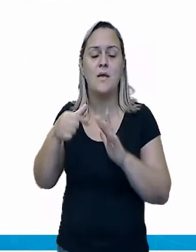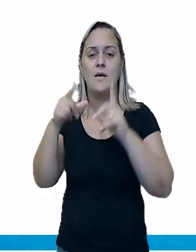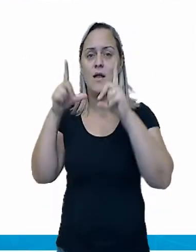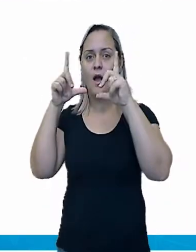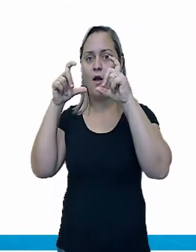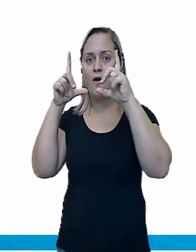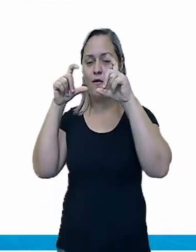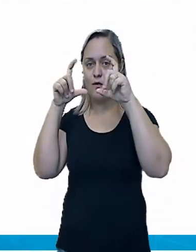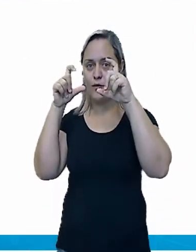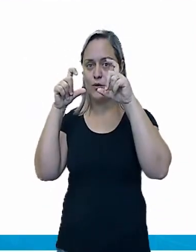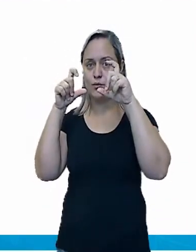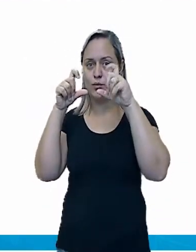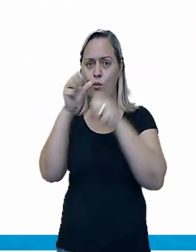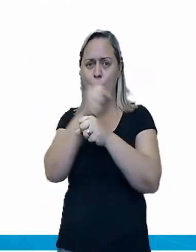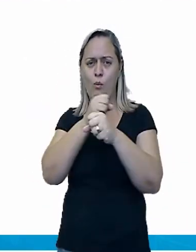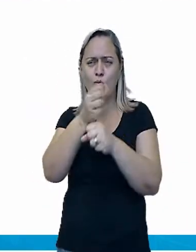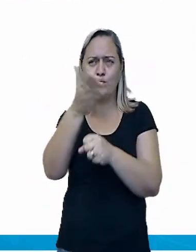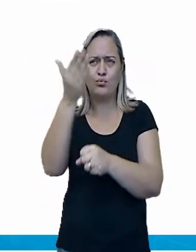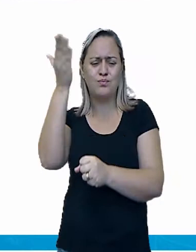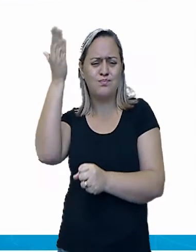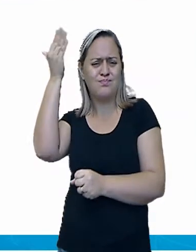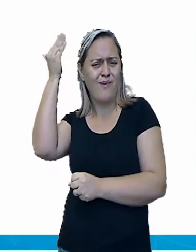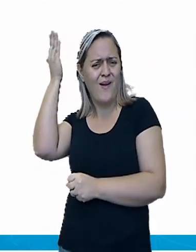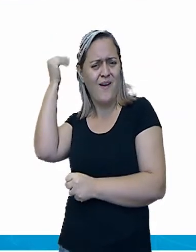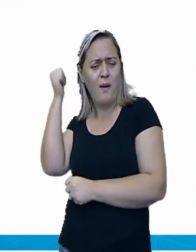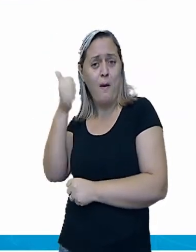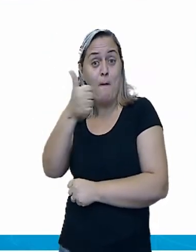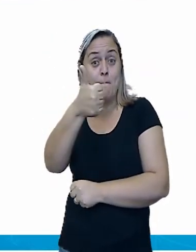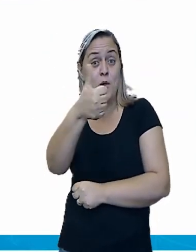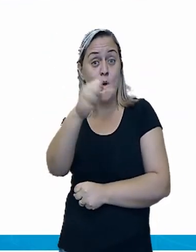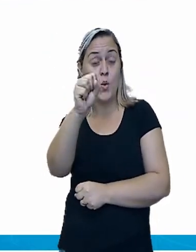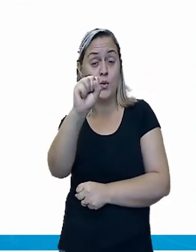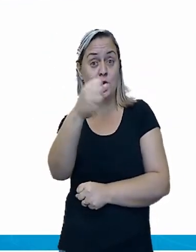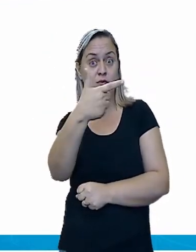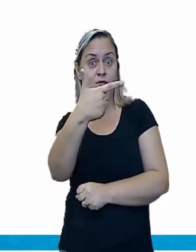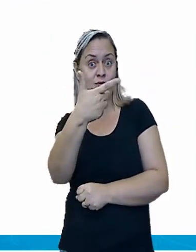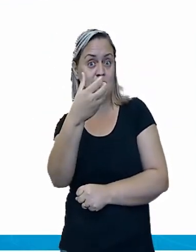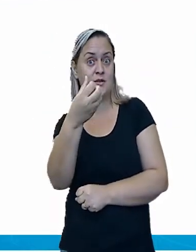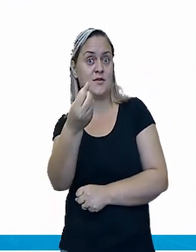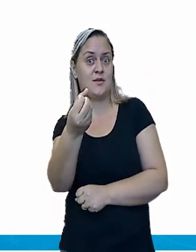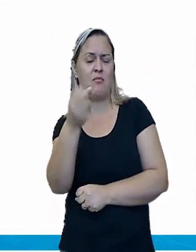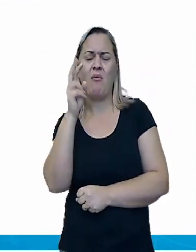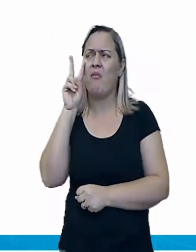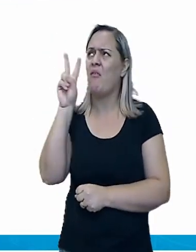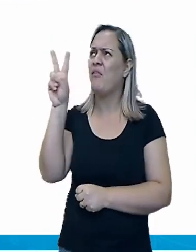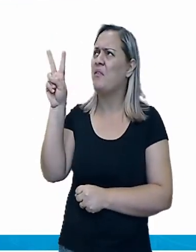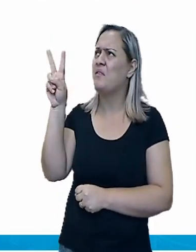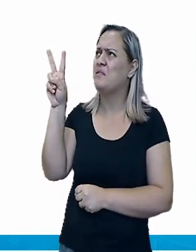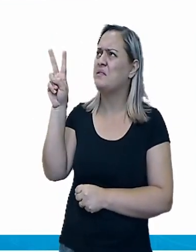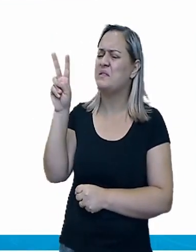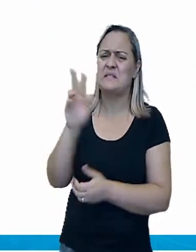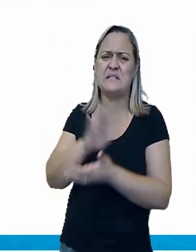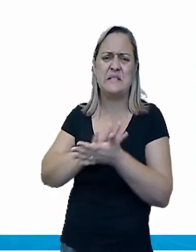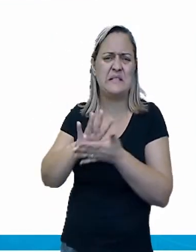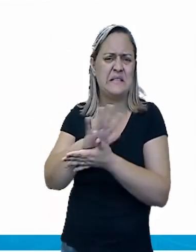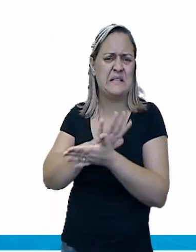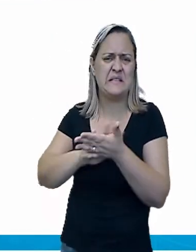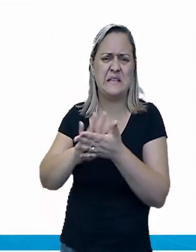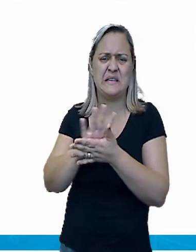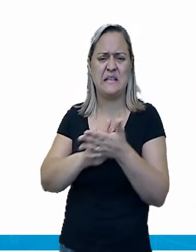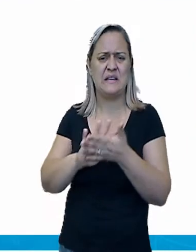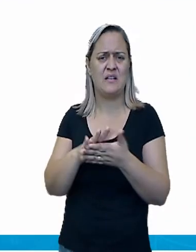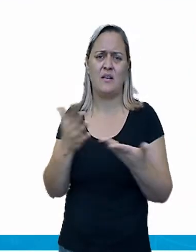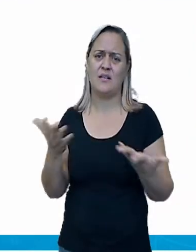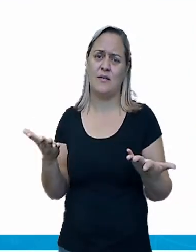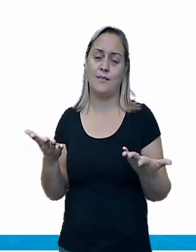que foi tirada em 1826. Olha, você olha pra ela e parece um nada um tudo borrado. O que que é isso?